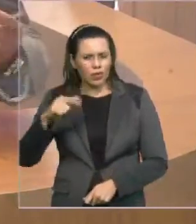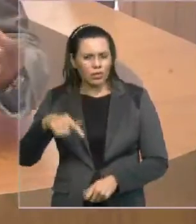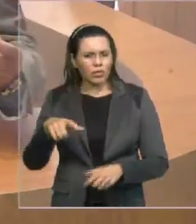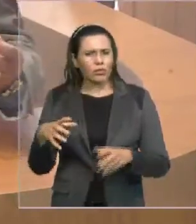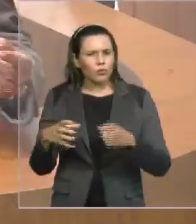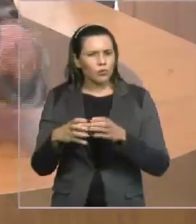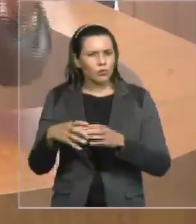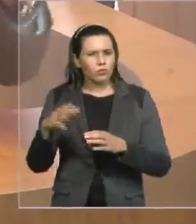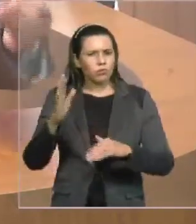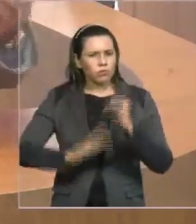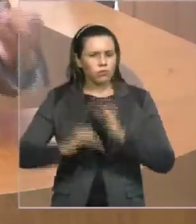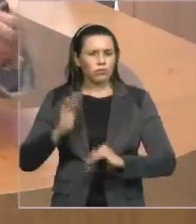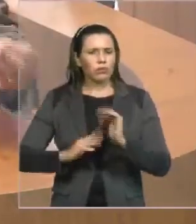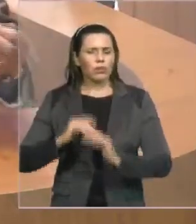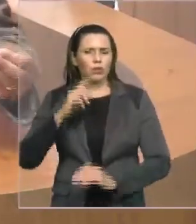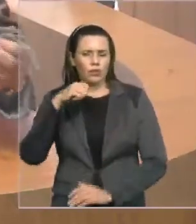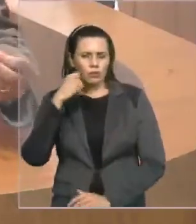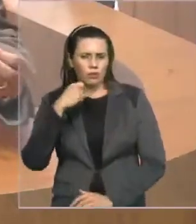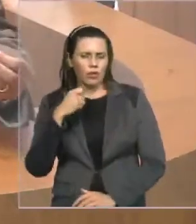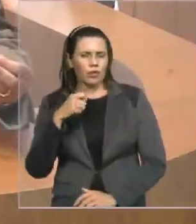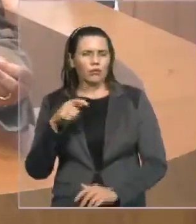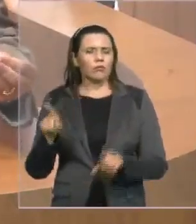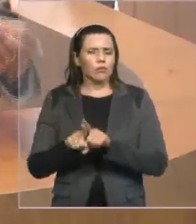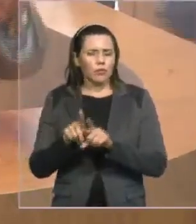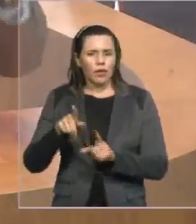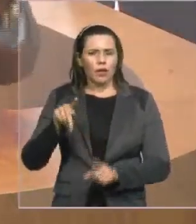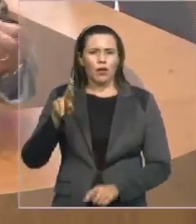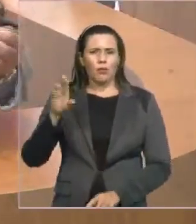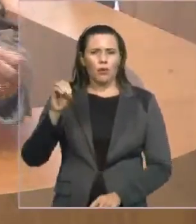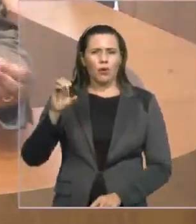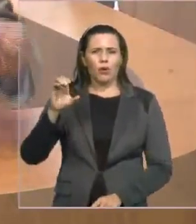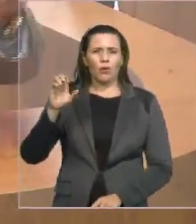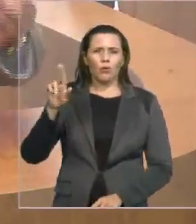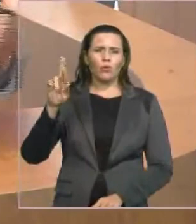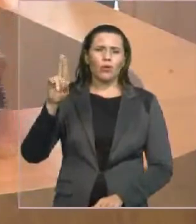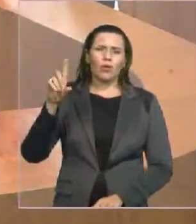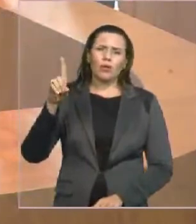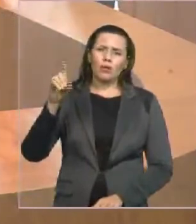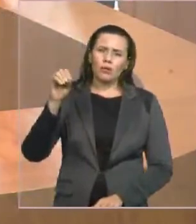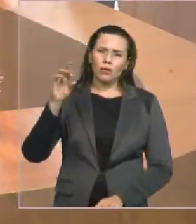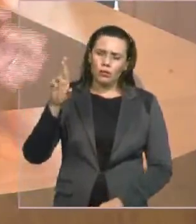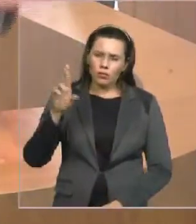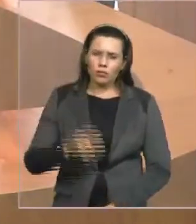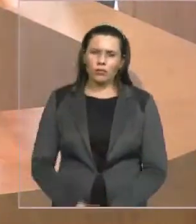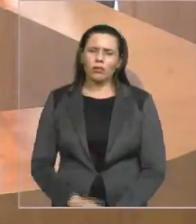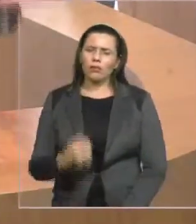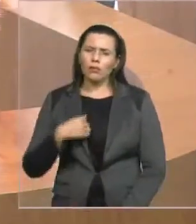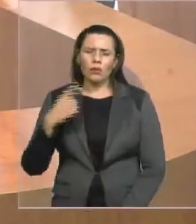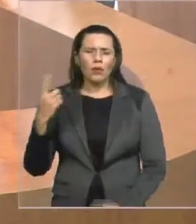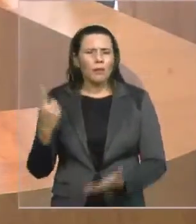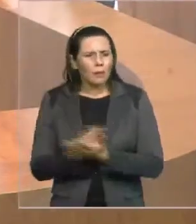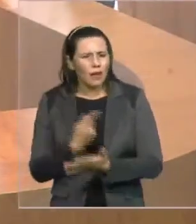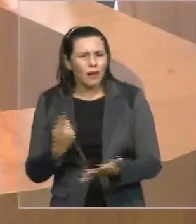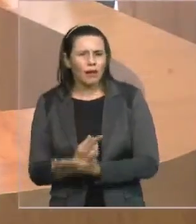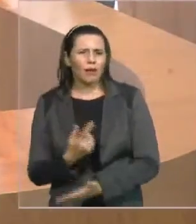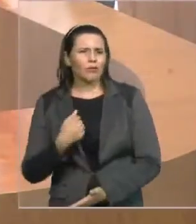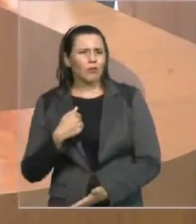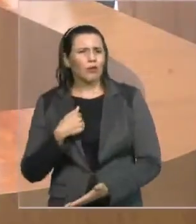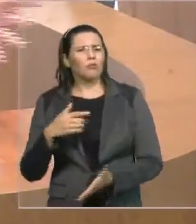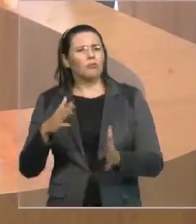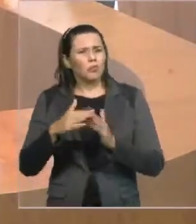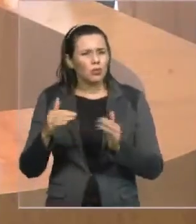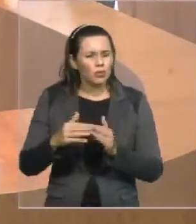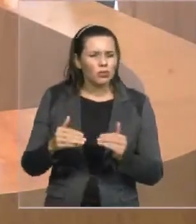errado, eu pergunto a vocês, meus colegas, será se é errado pedir para o presidente da OAB, para o